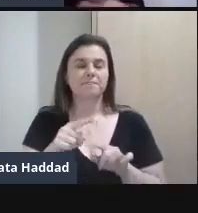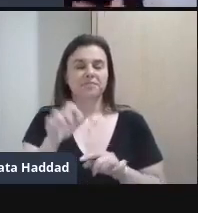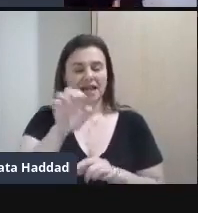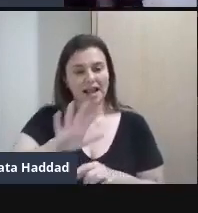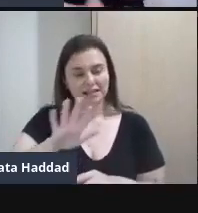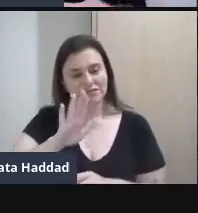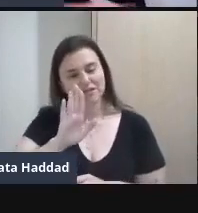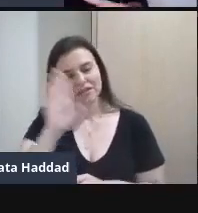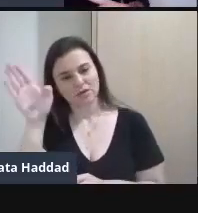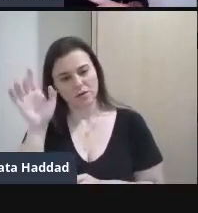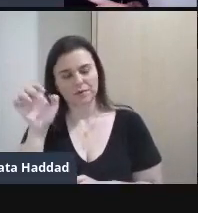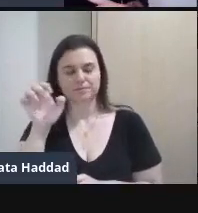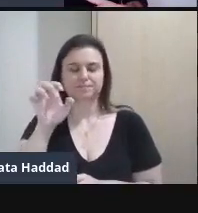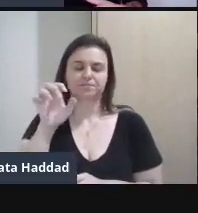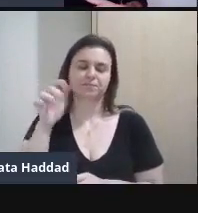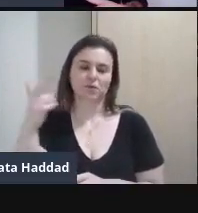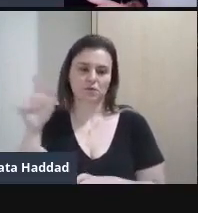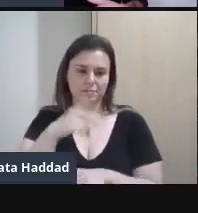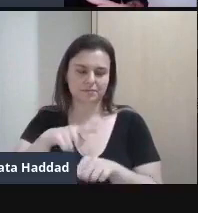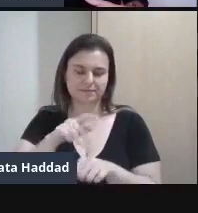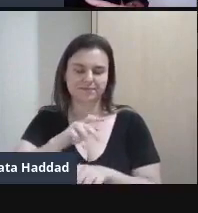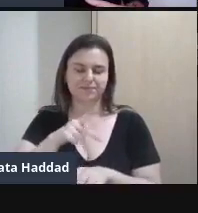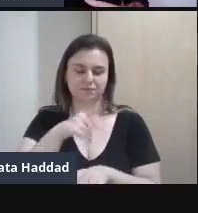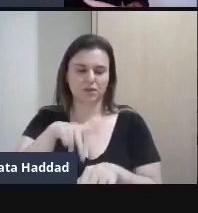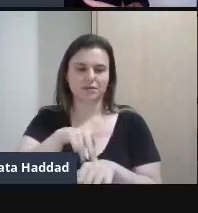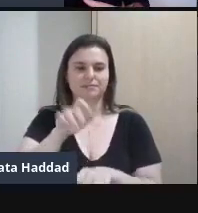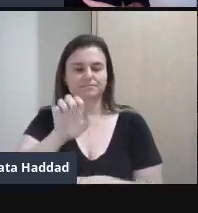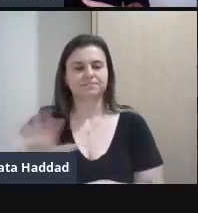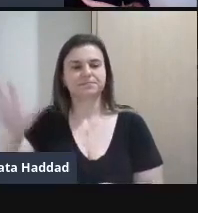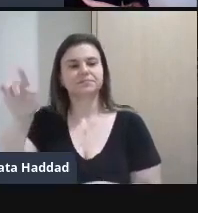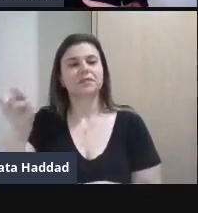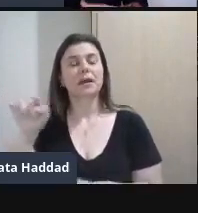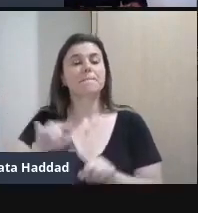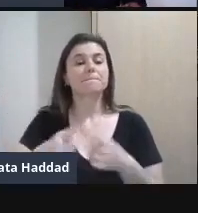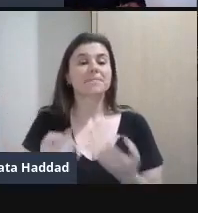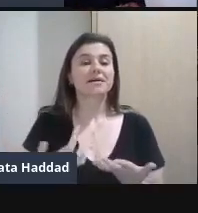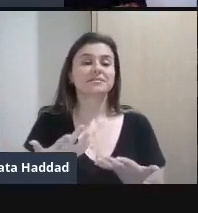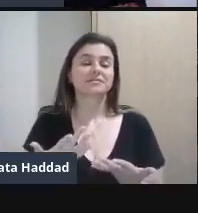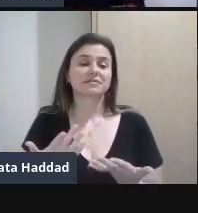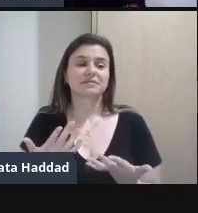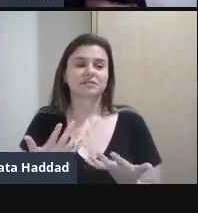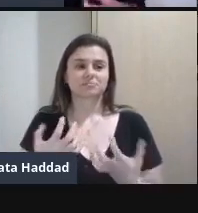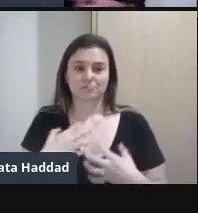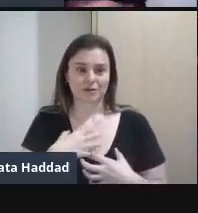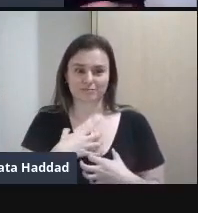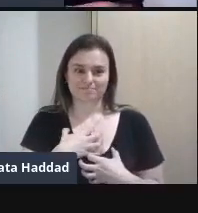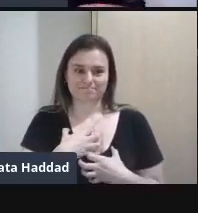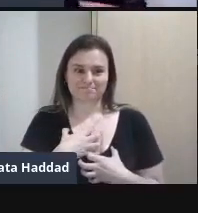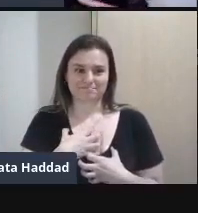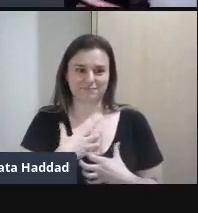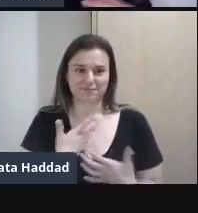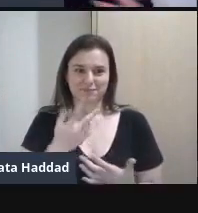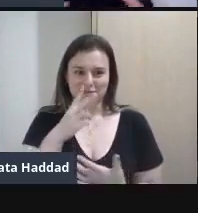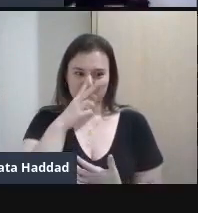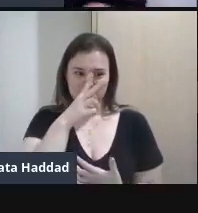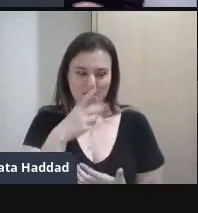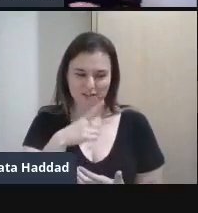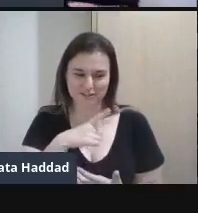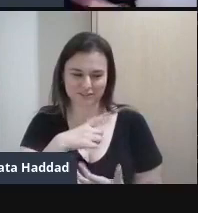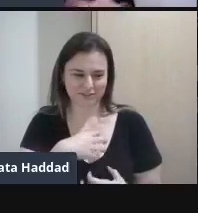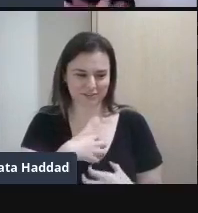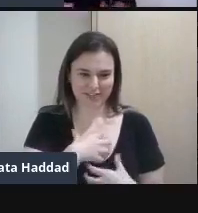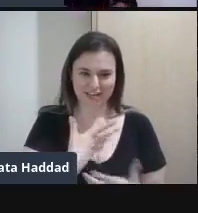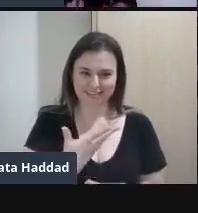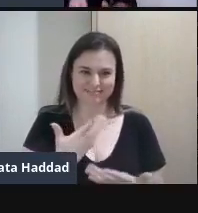Mas Com essa personalidade De forte Imaginem vocês No começo do século No século XX Décadas de 30 40